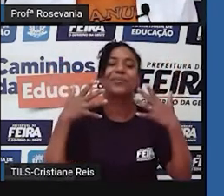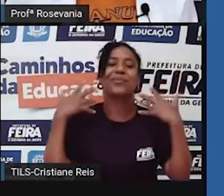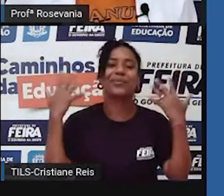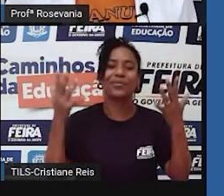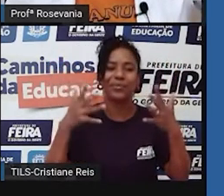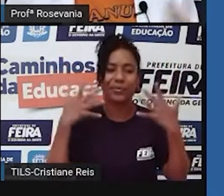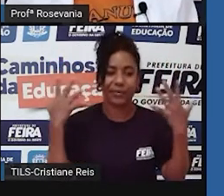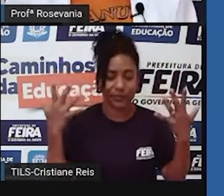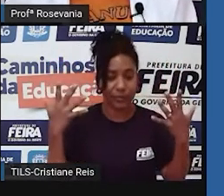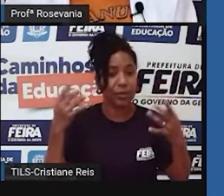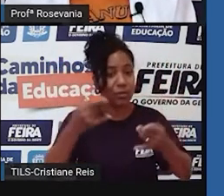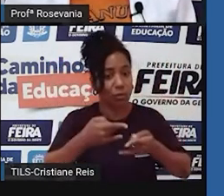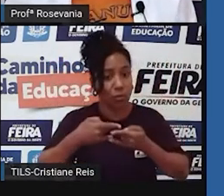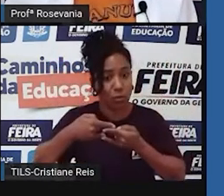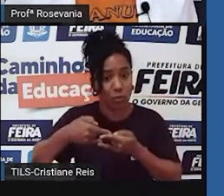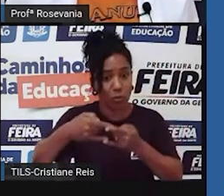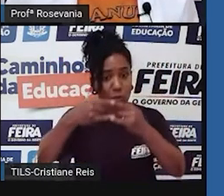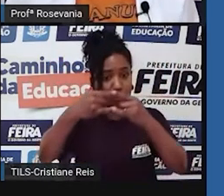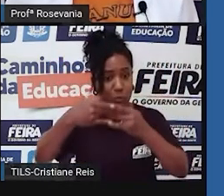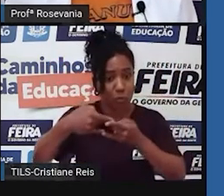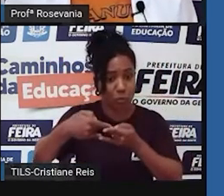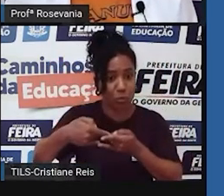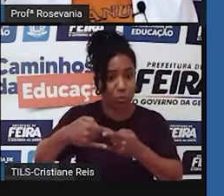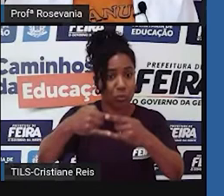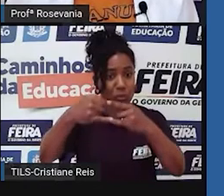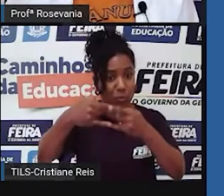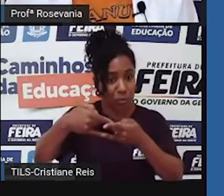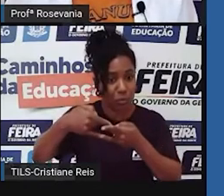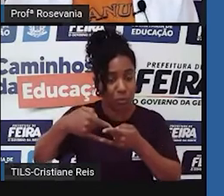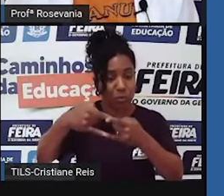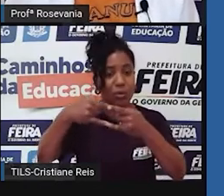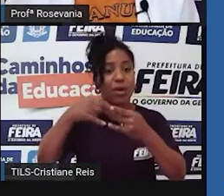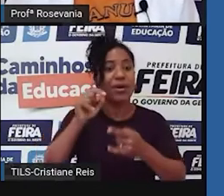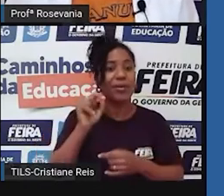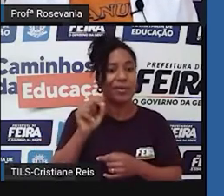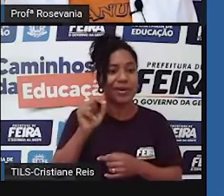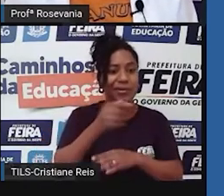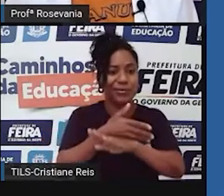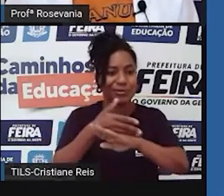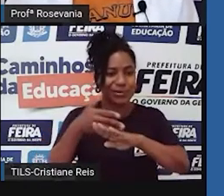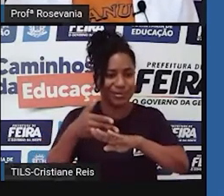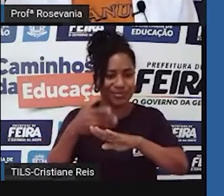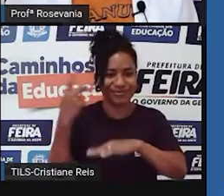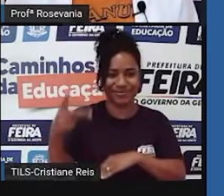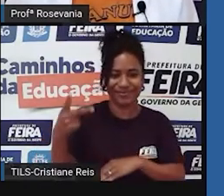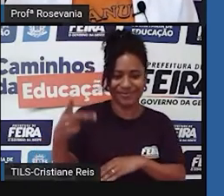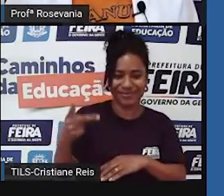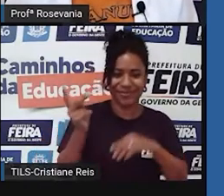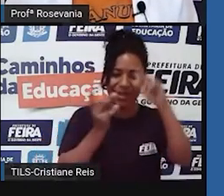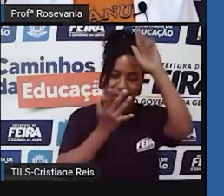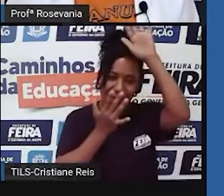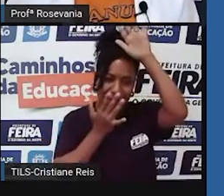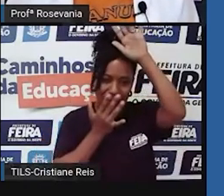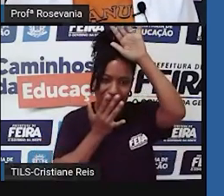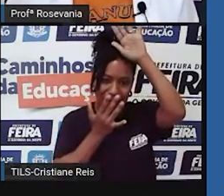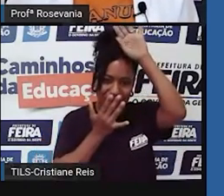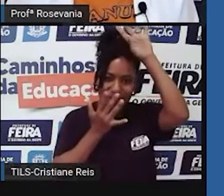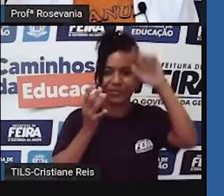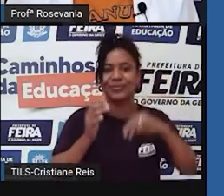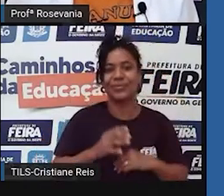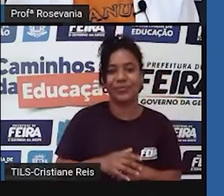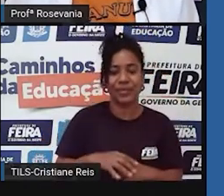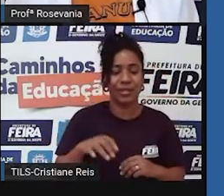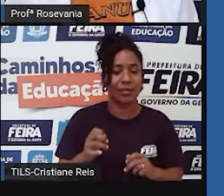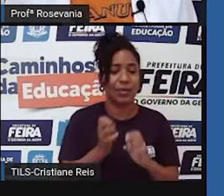dormir em redes, nós herdamos, né, dos povos indígenas. Alguns instrumentos, né, como esse que vocês estão vendo aqui, a